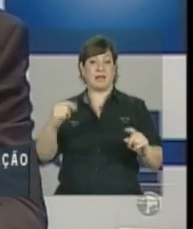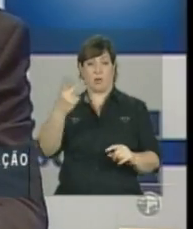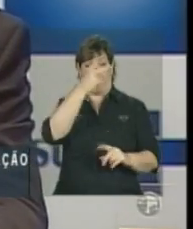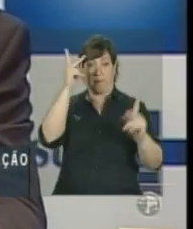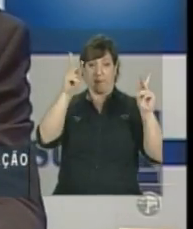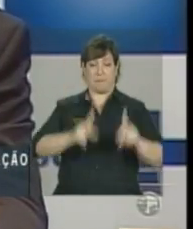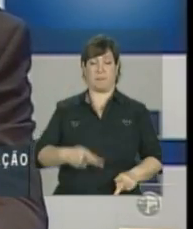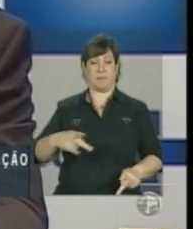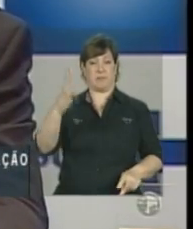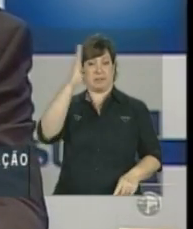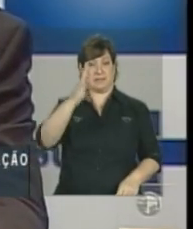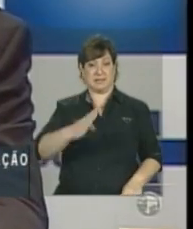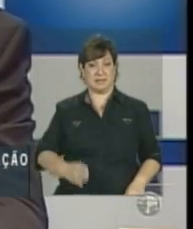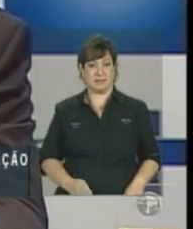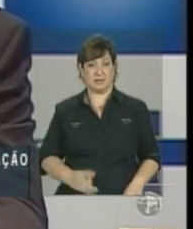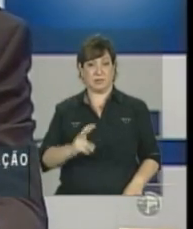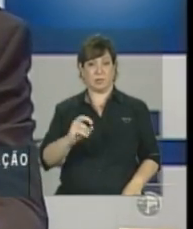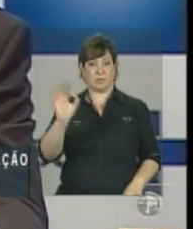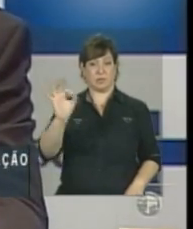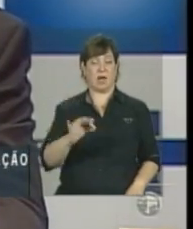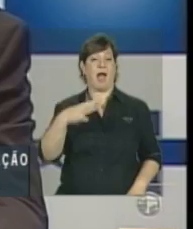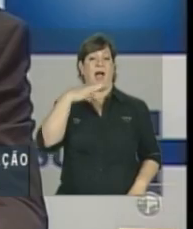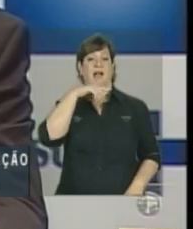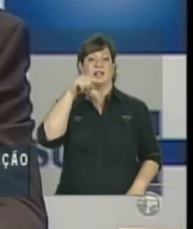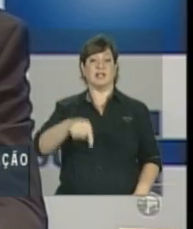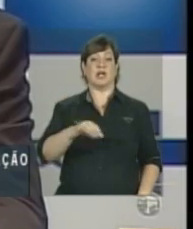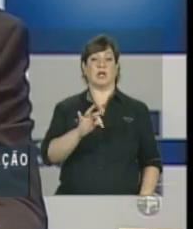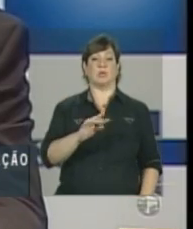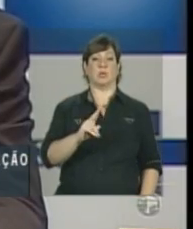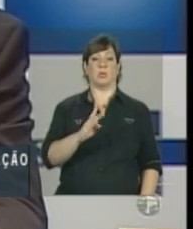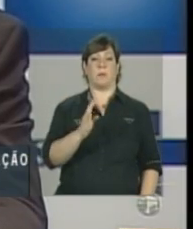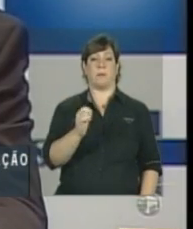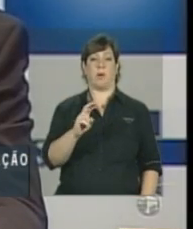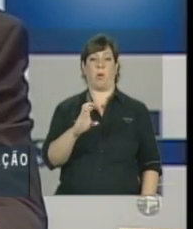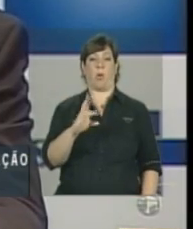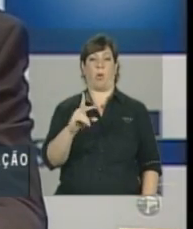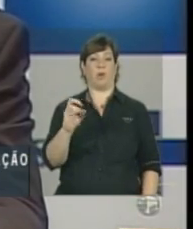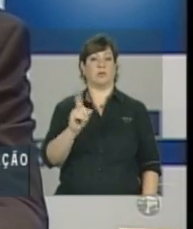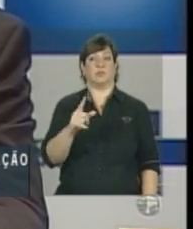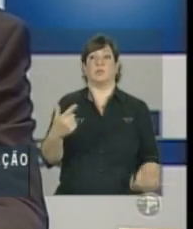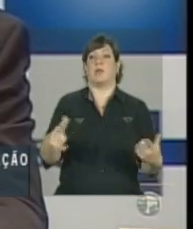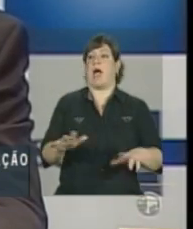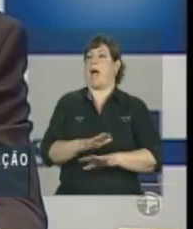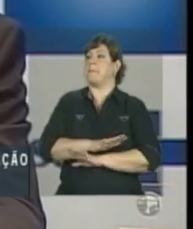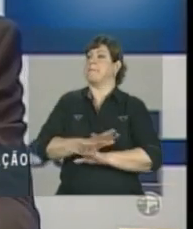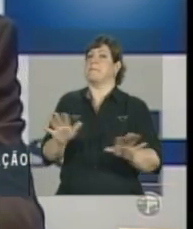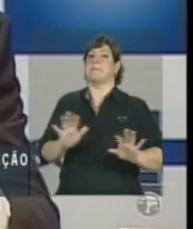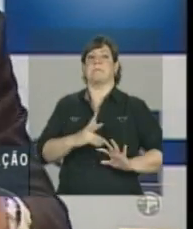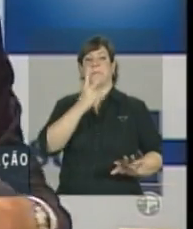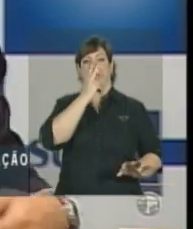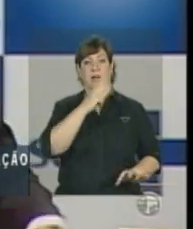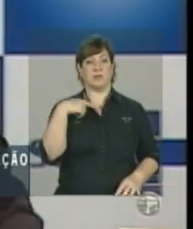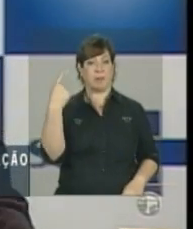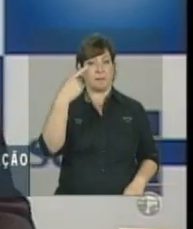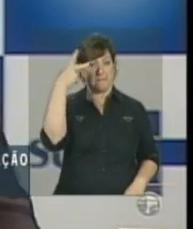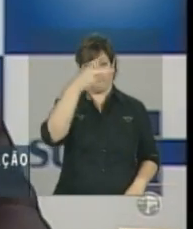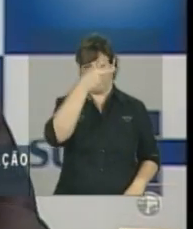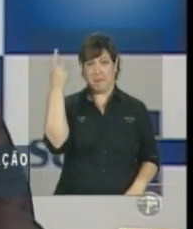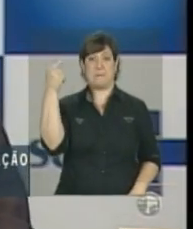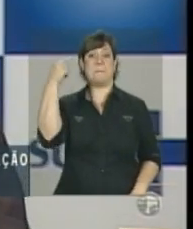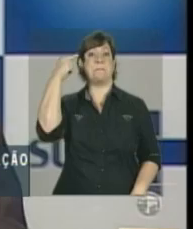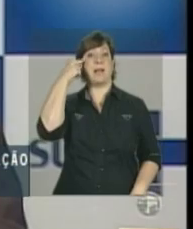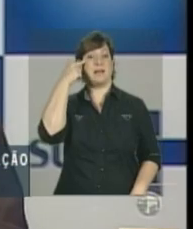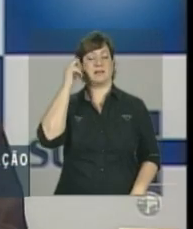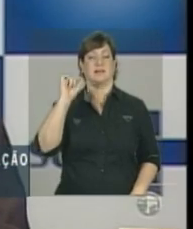brasileira, metade da população brasileira, achava que a tuberculose não existia mais no Brasil, e que metade dos